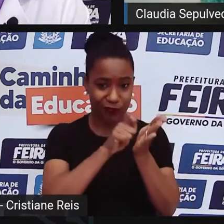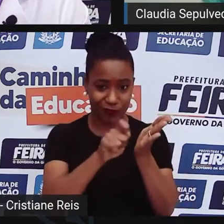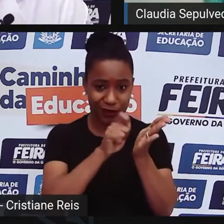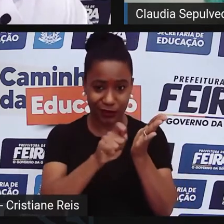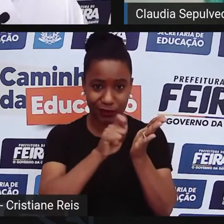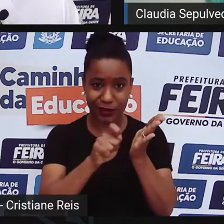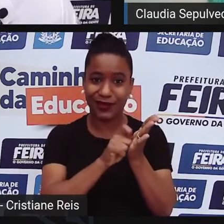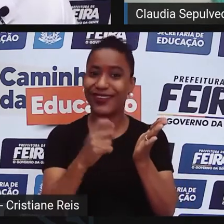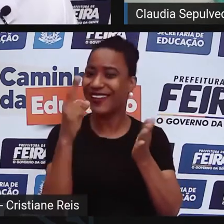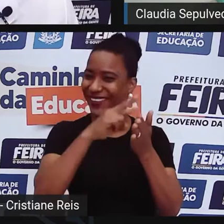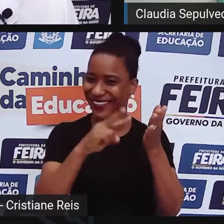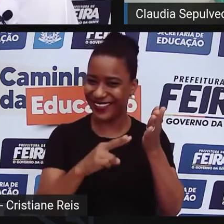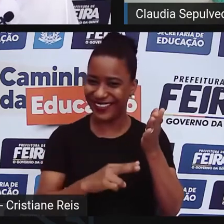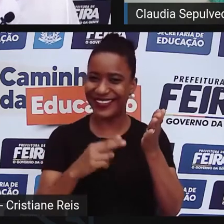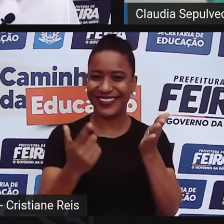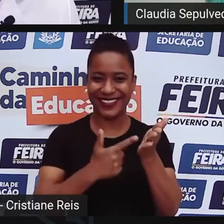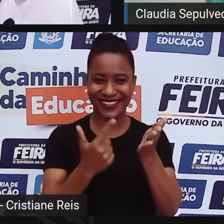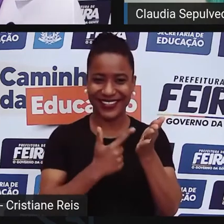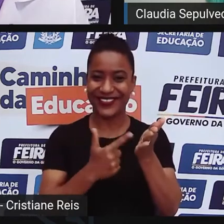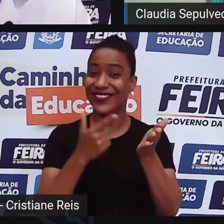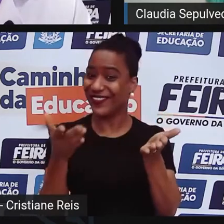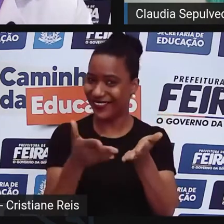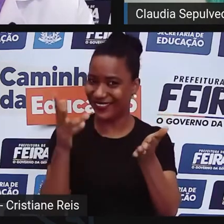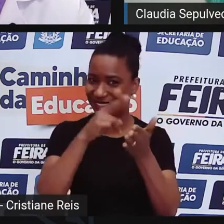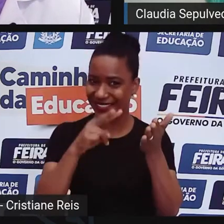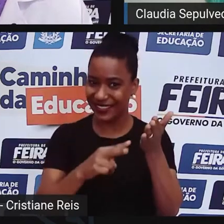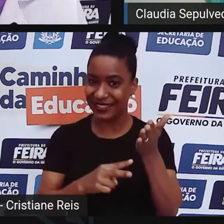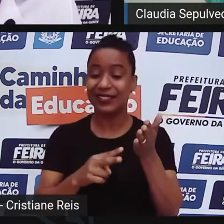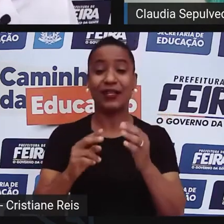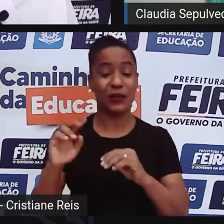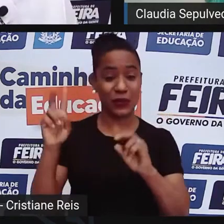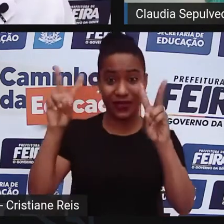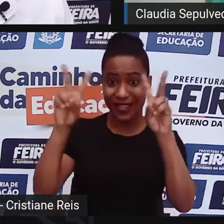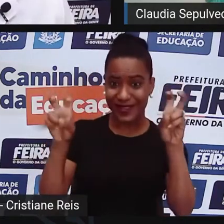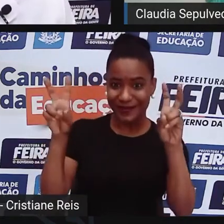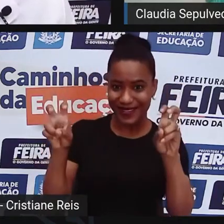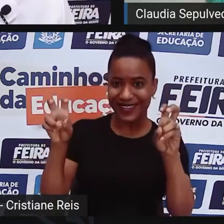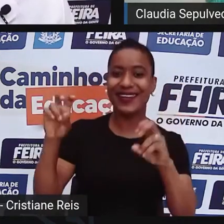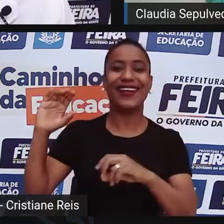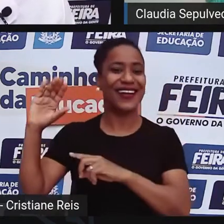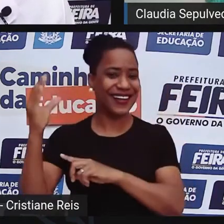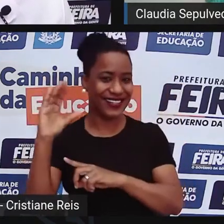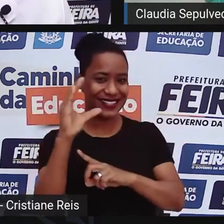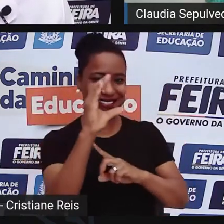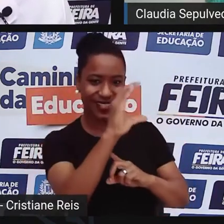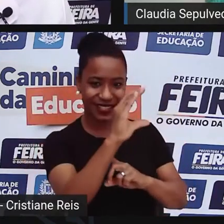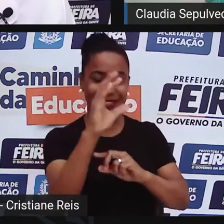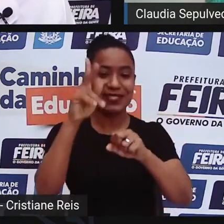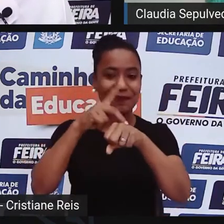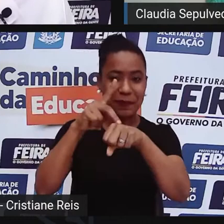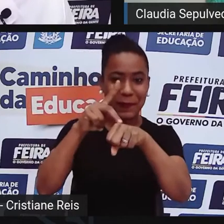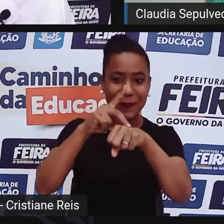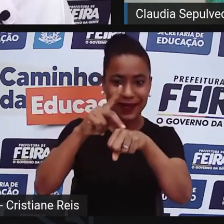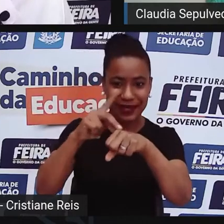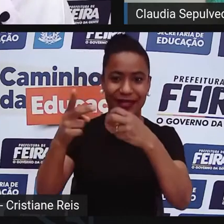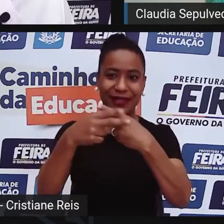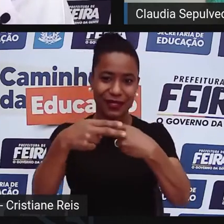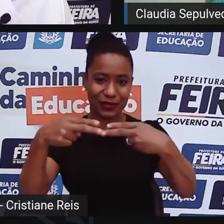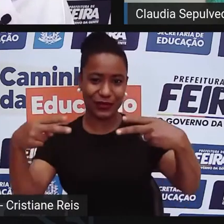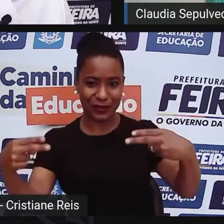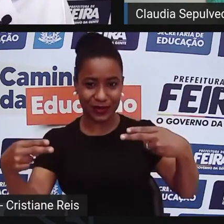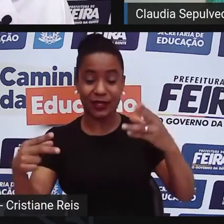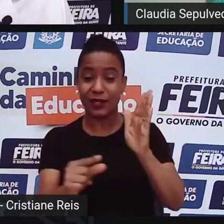esse livro depois. A Ciência Preta das Coisas, né? Das Coisas, da Livraria da Física, e a professora Bárbara Carini é